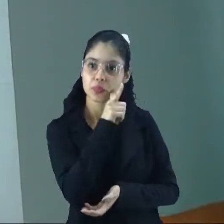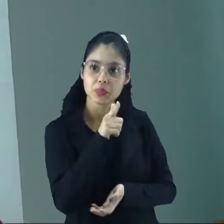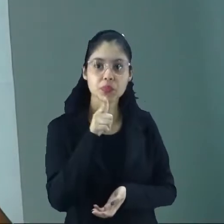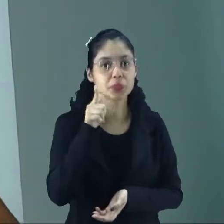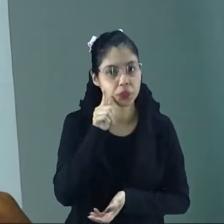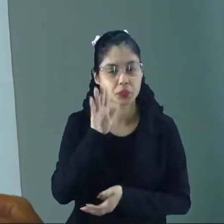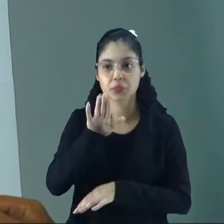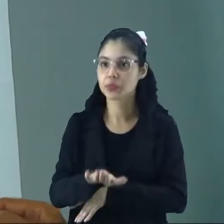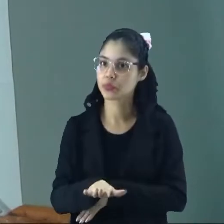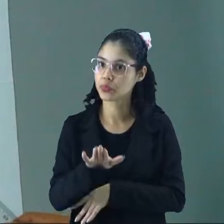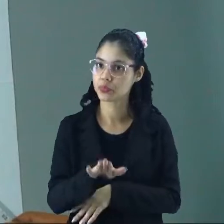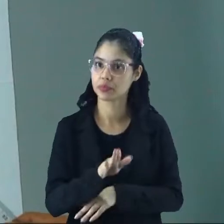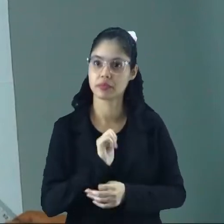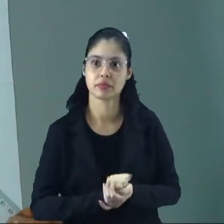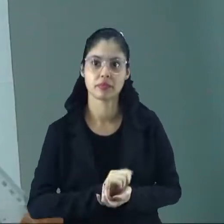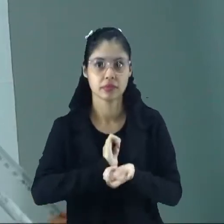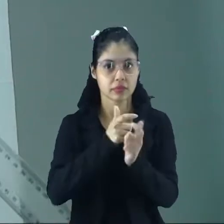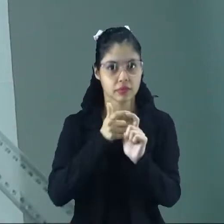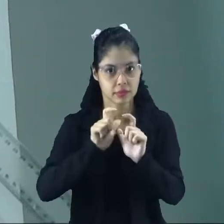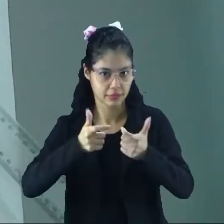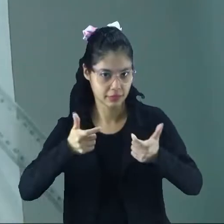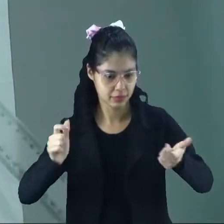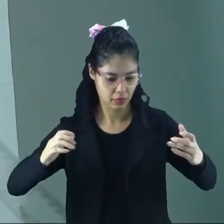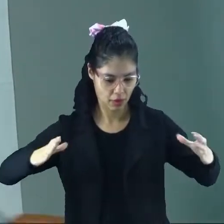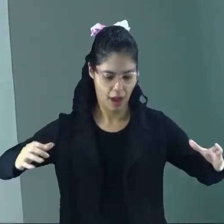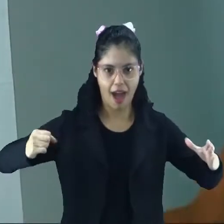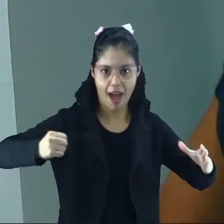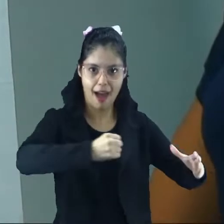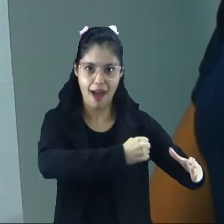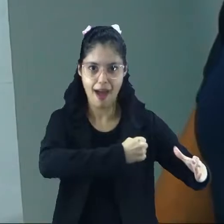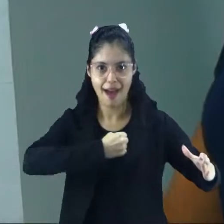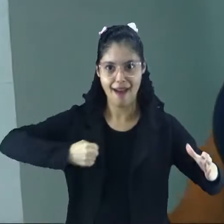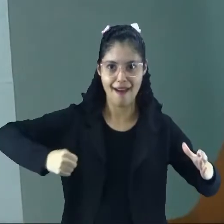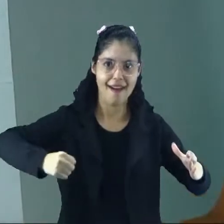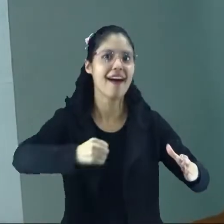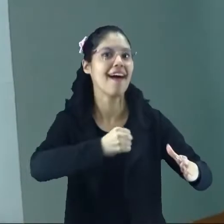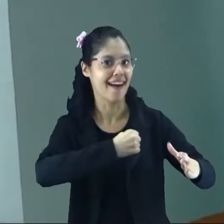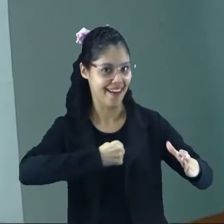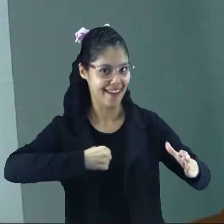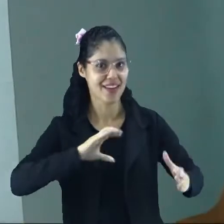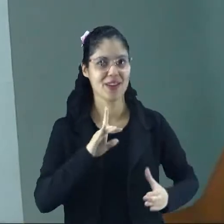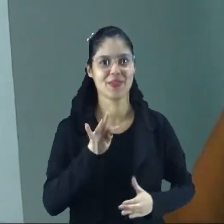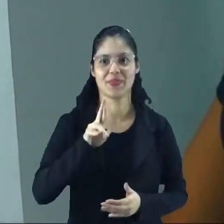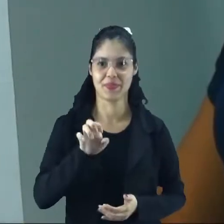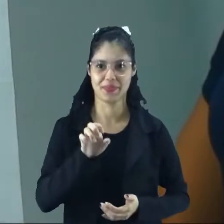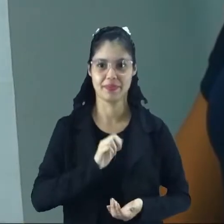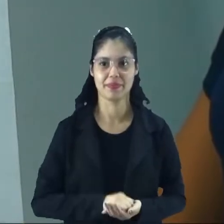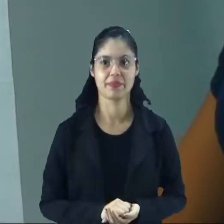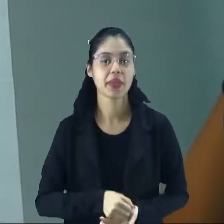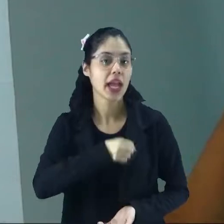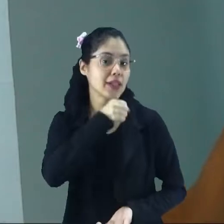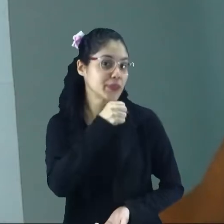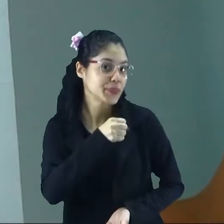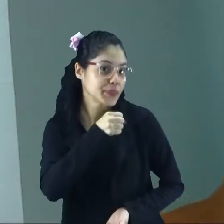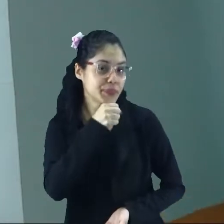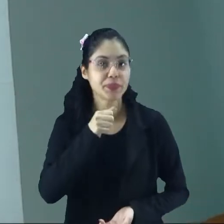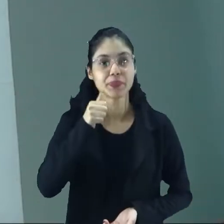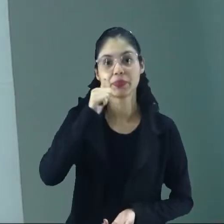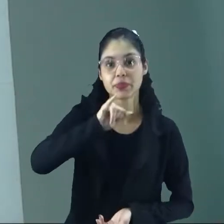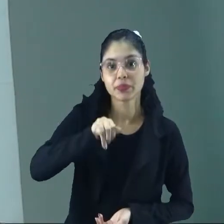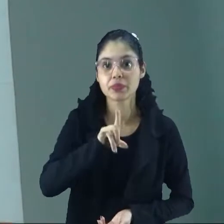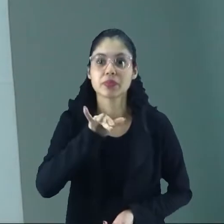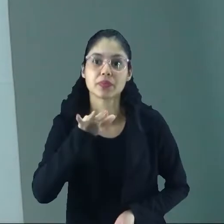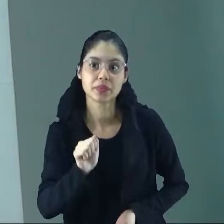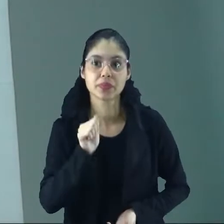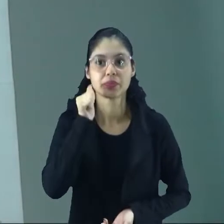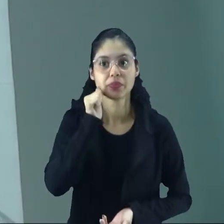para o lanche da tarde, em grandes panelas de cobre. A avó de